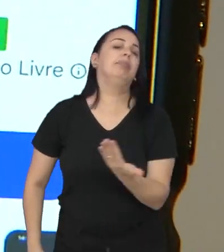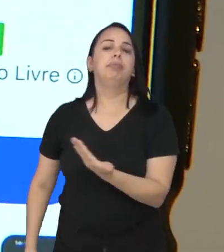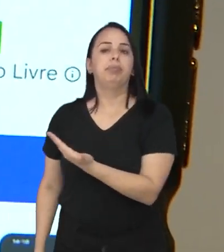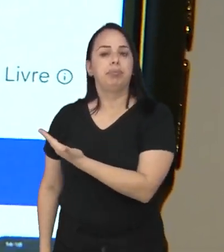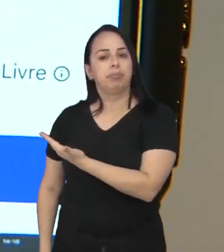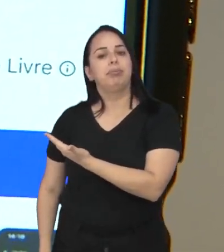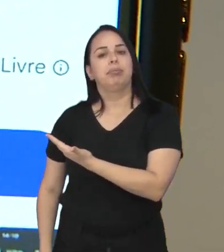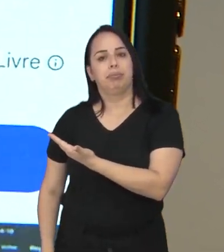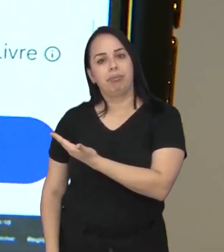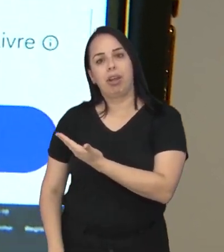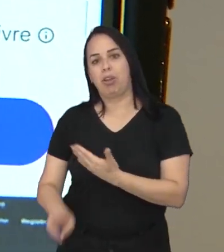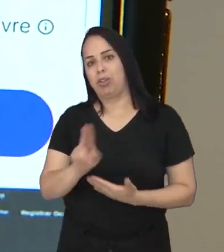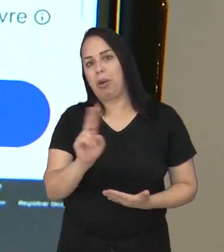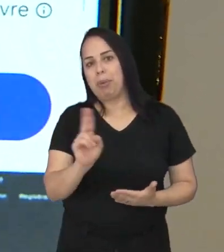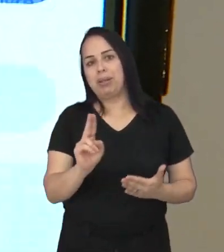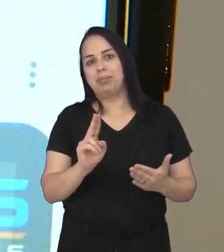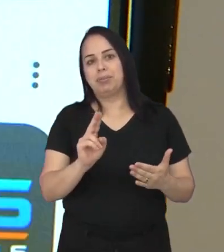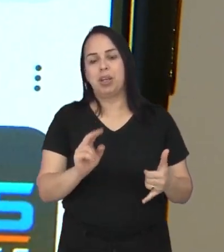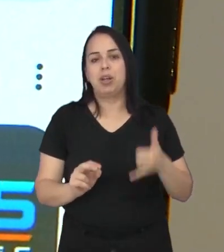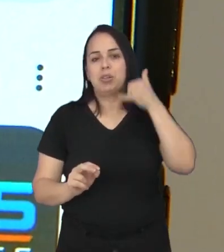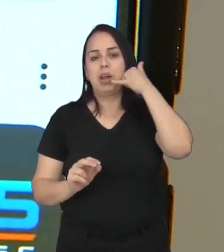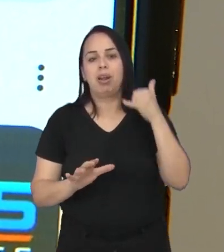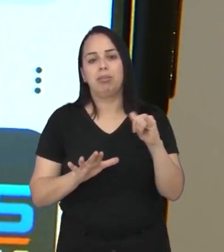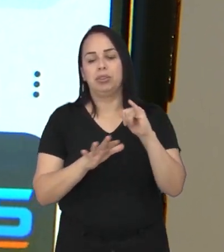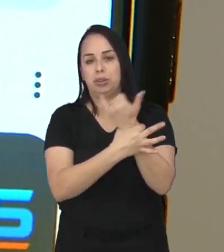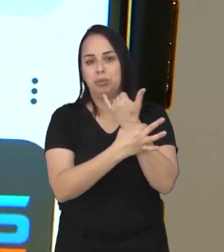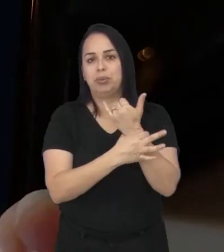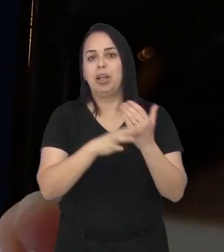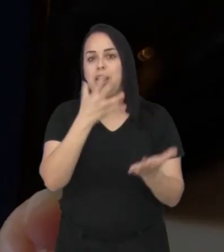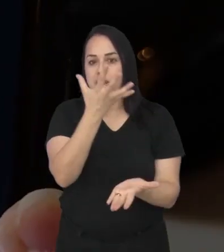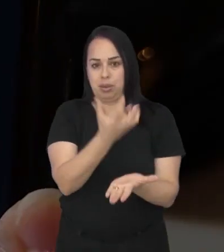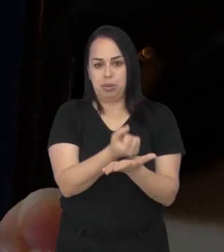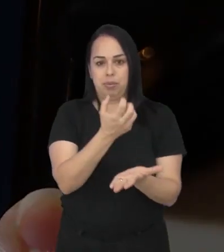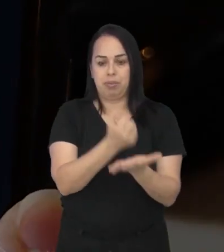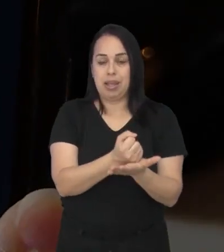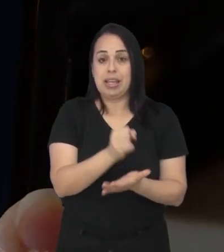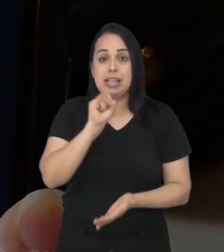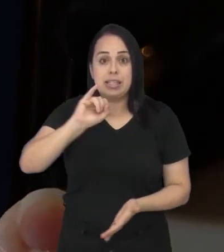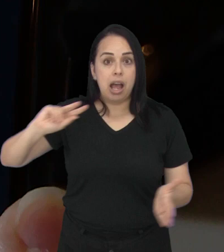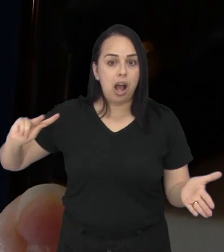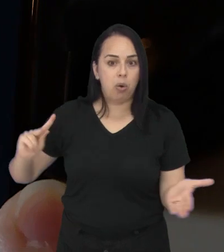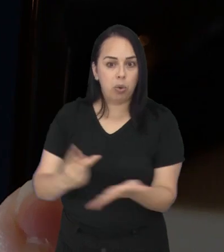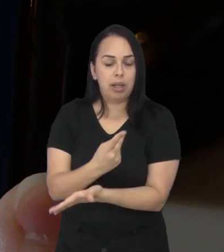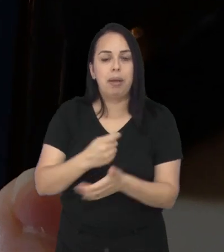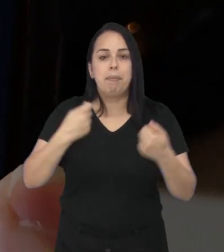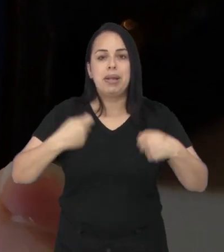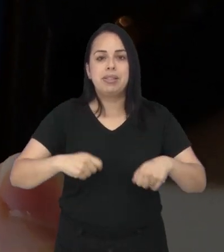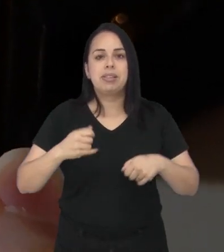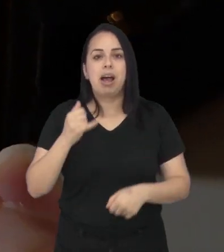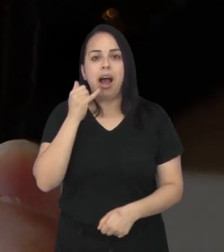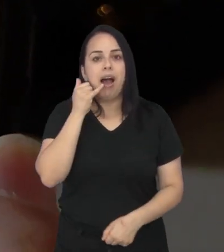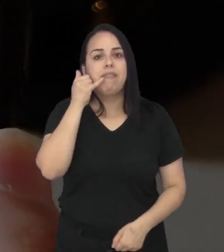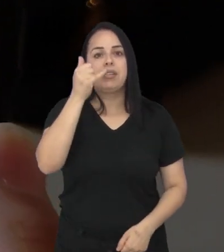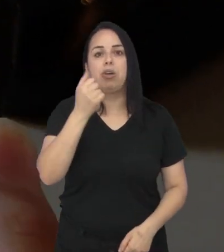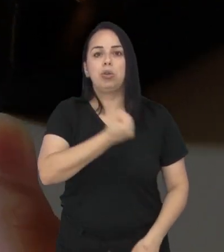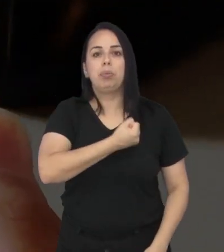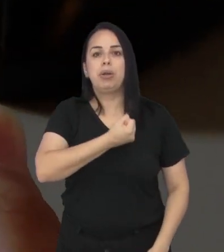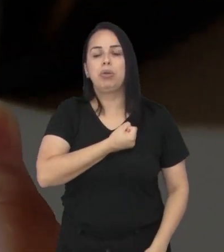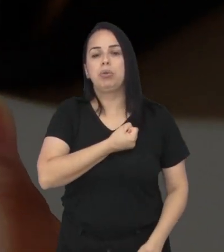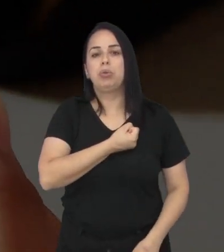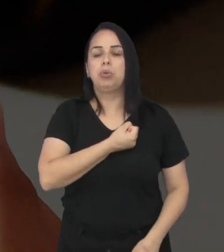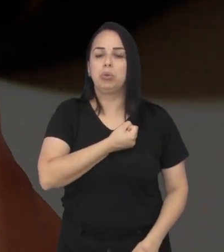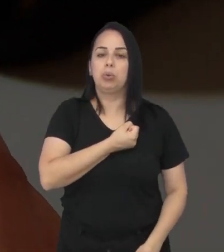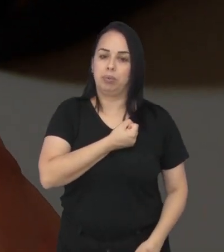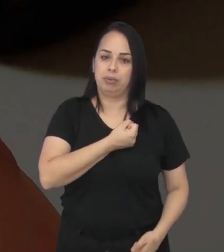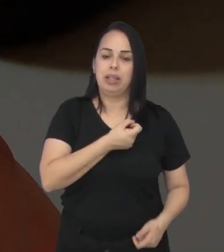plataforma de busca de aplicativos do seu celular e fazer o download. Ao registrar uma ocorrência é preciso informar o número de telefone e